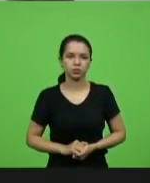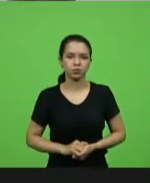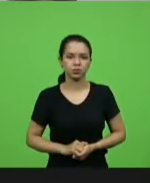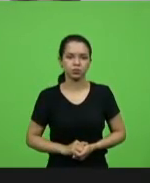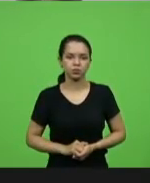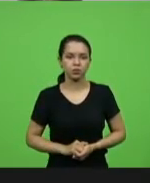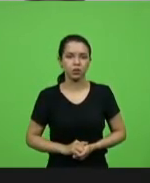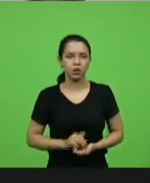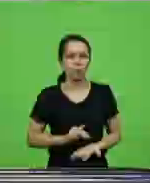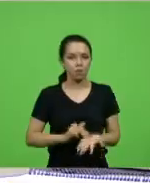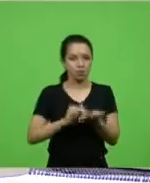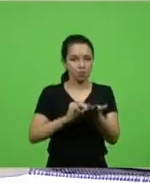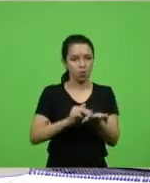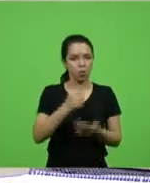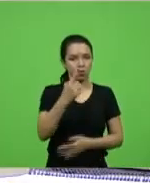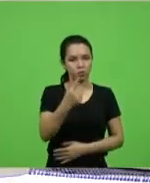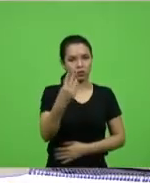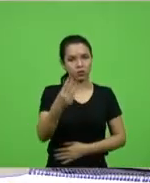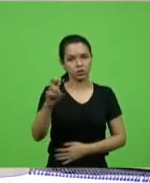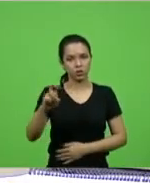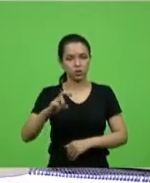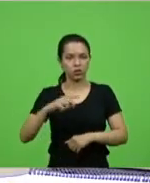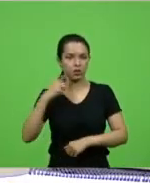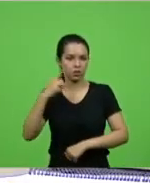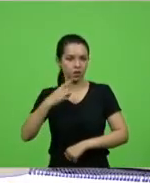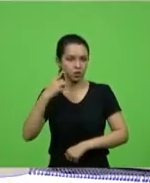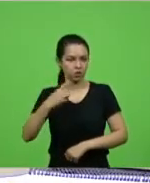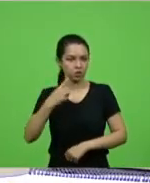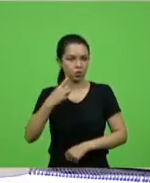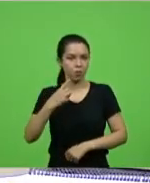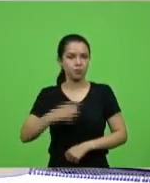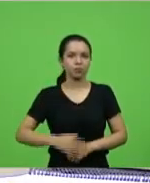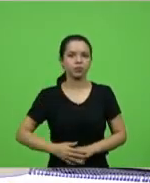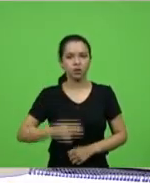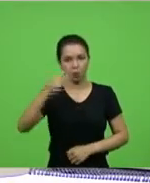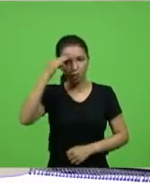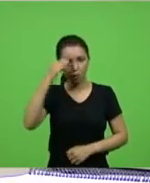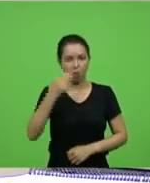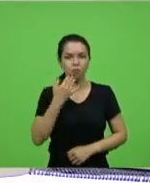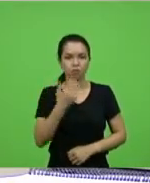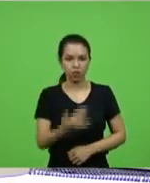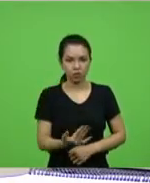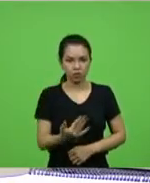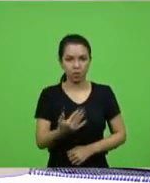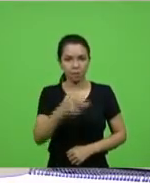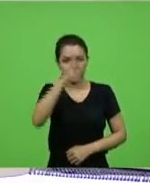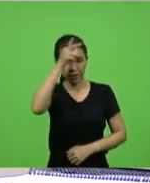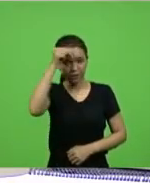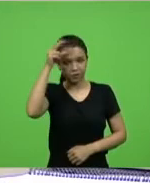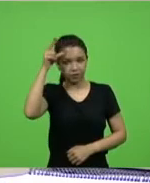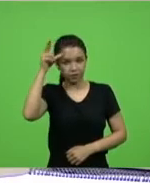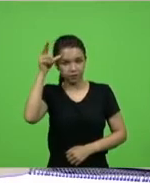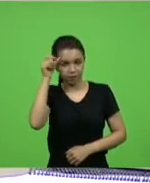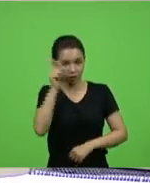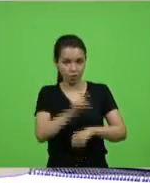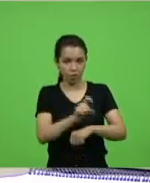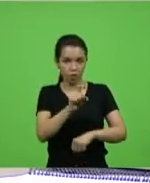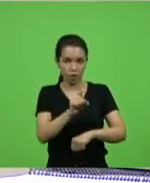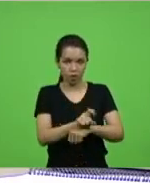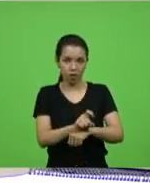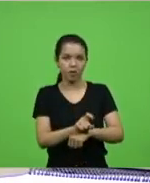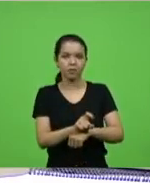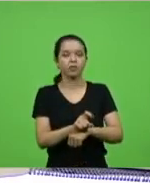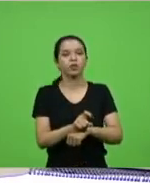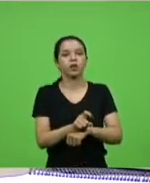Moção de número 135, deputado Sérgio Mota, apelando ao prefeito de Araranguá pela programação do contrato entre